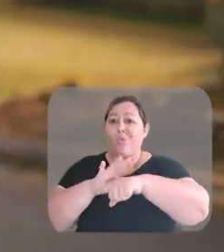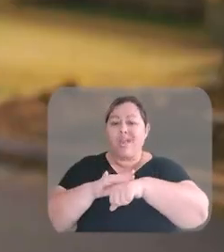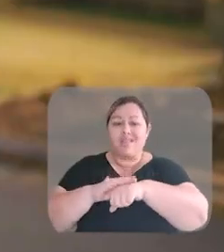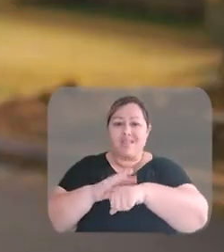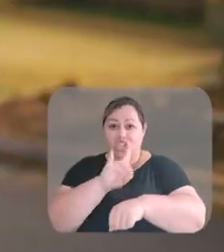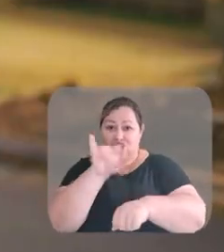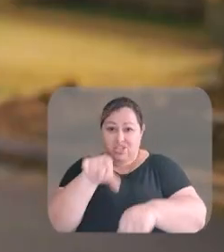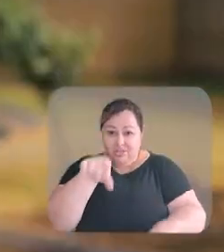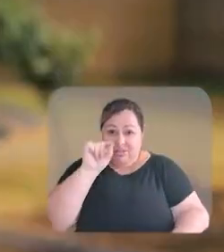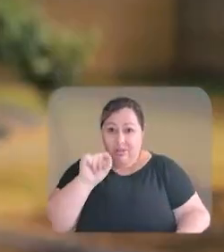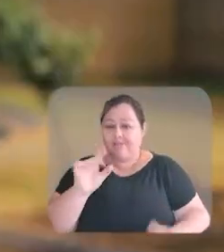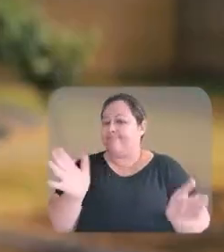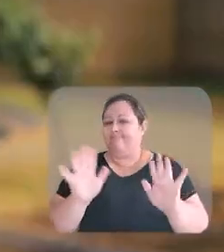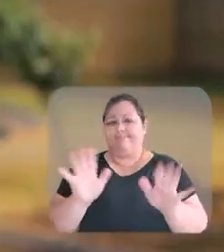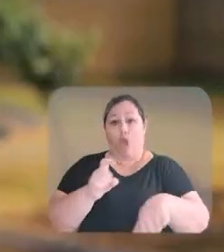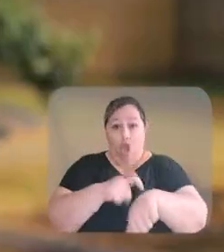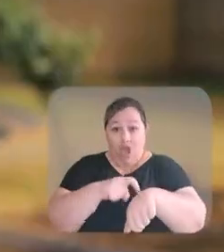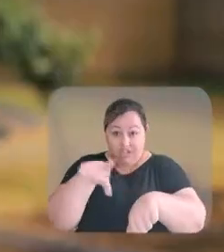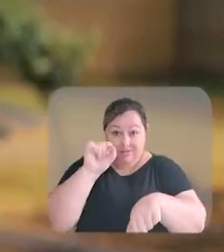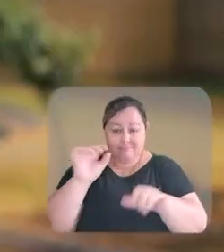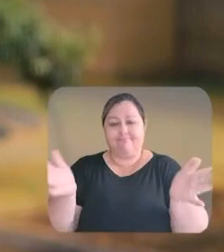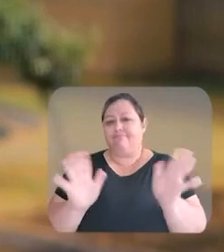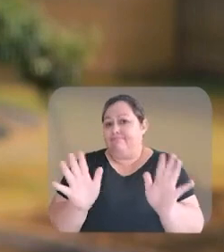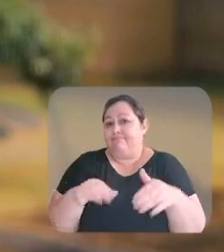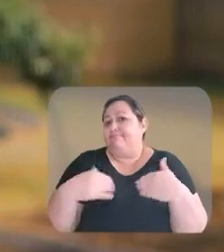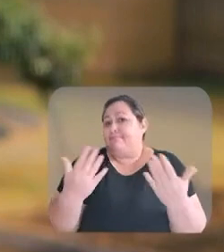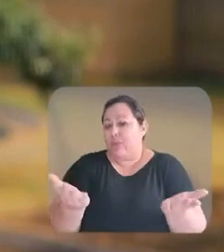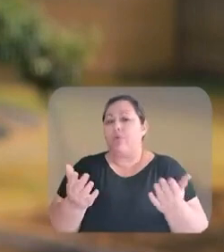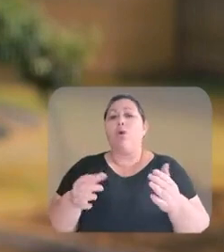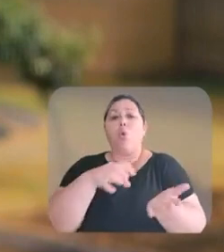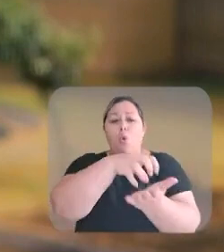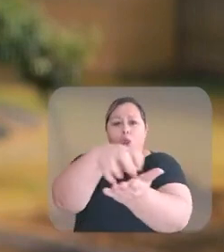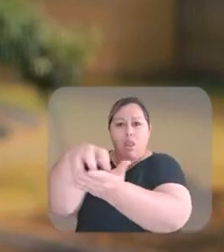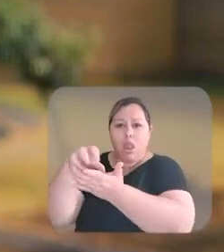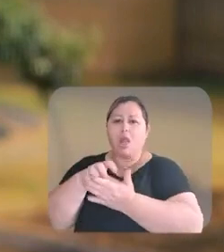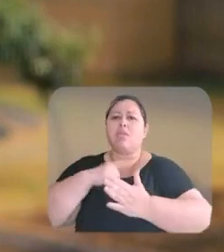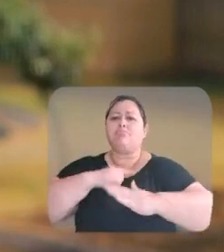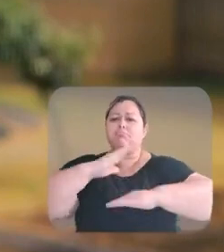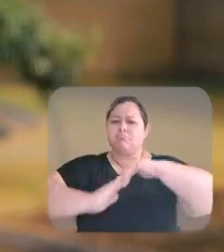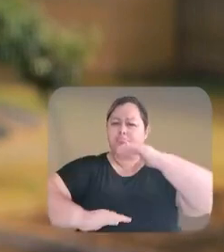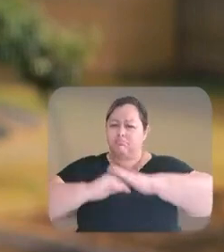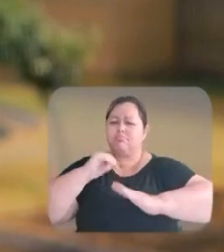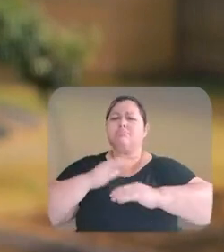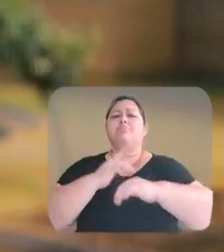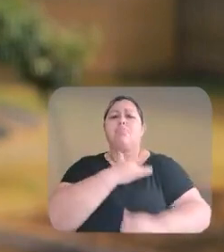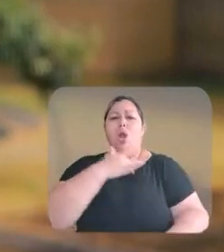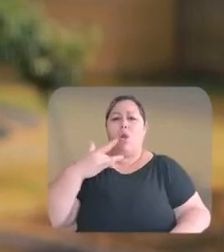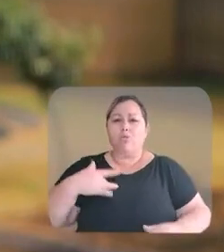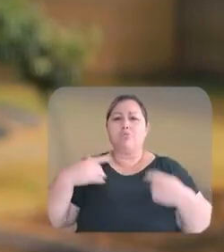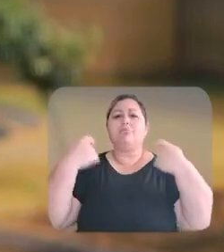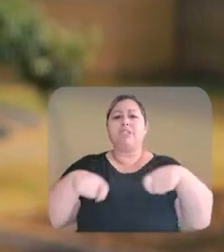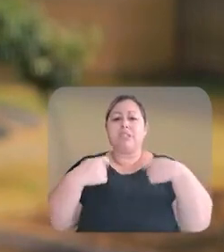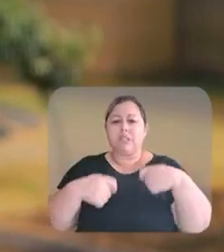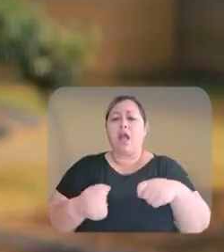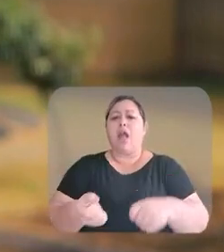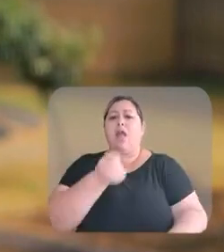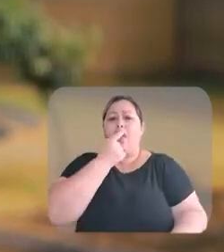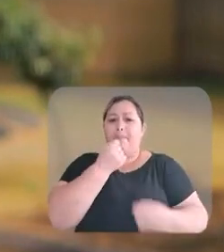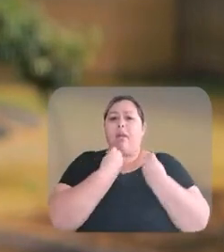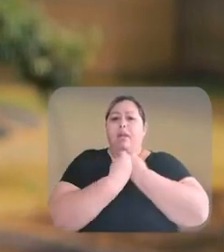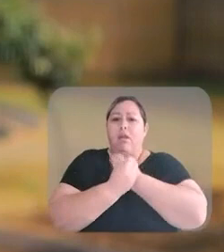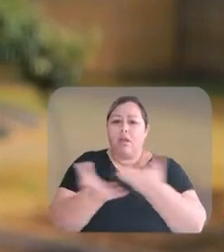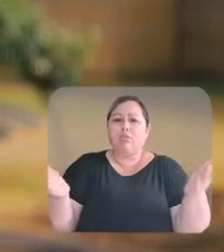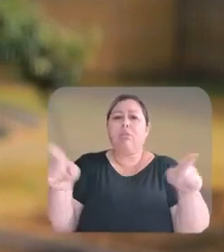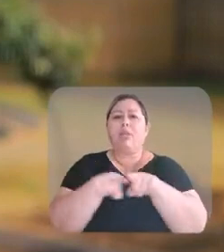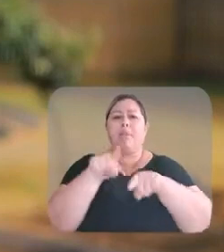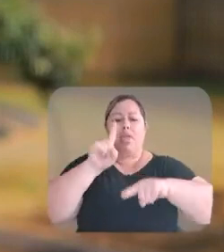nem dia, nem hora. E mais, todas as unidades terão os profissionais de saúde necessários, medicamentos disponíveis,